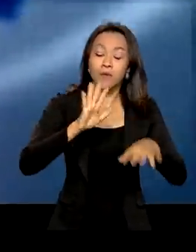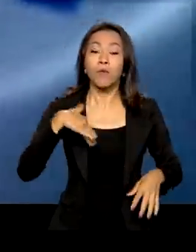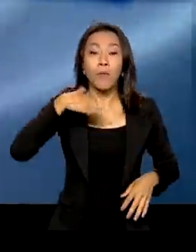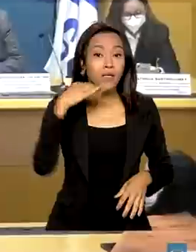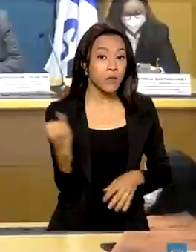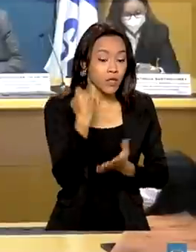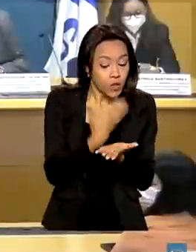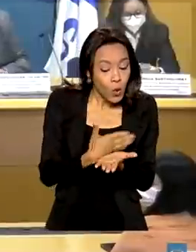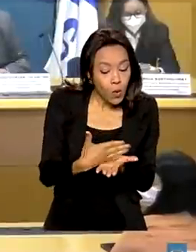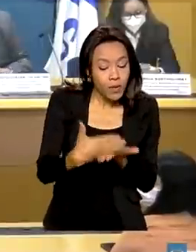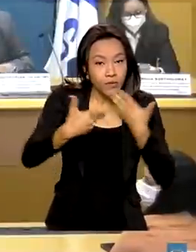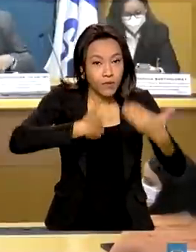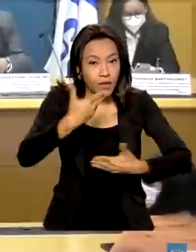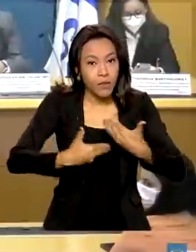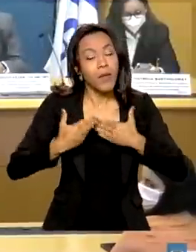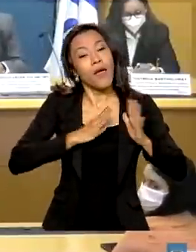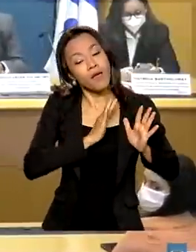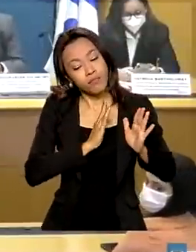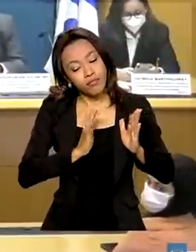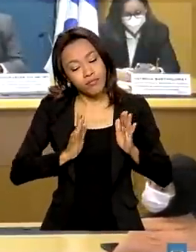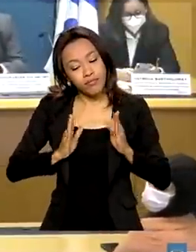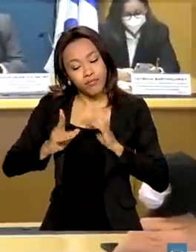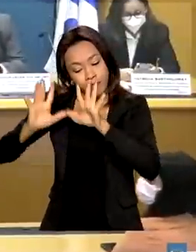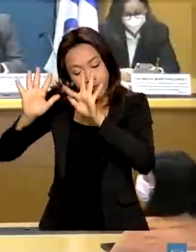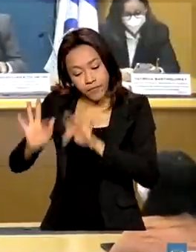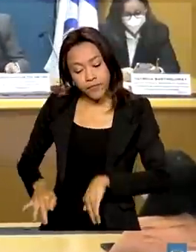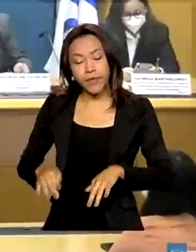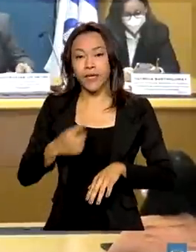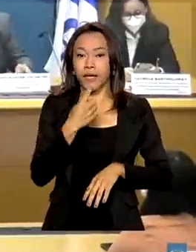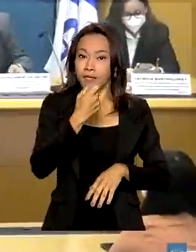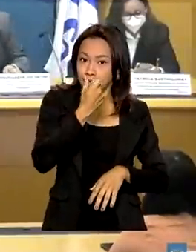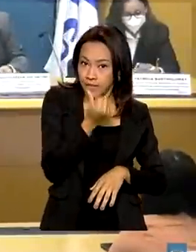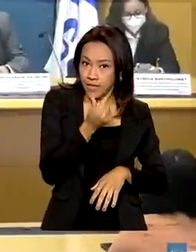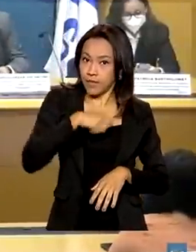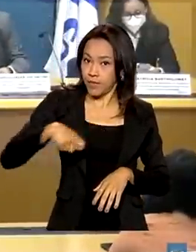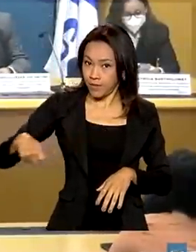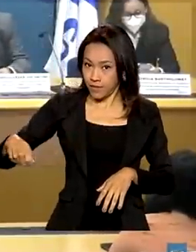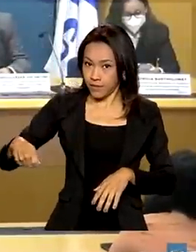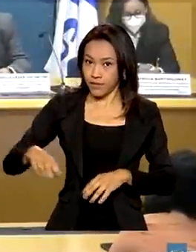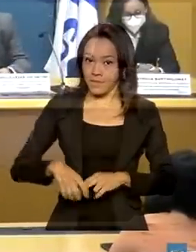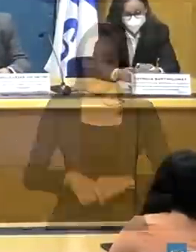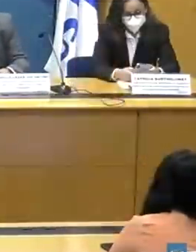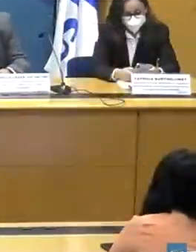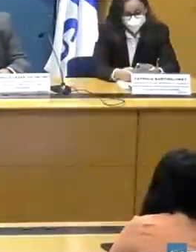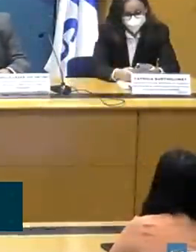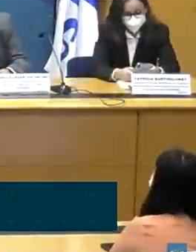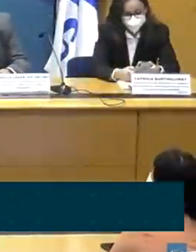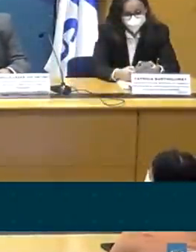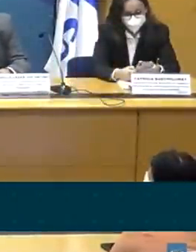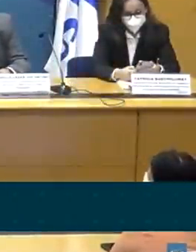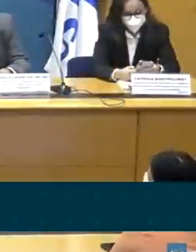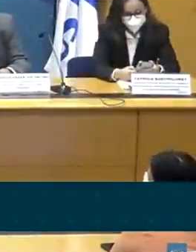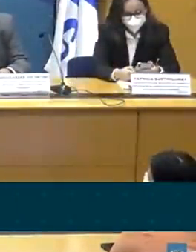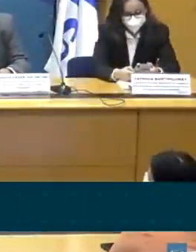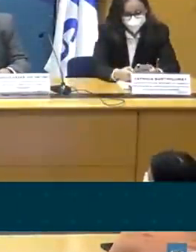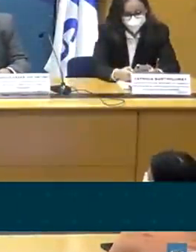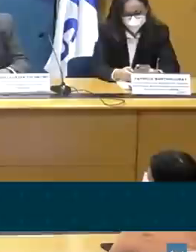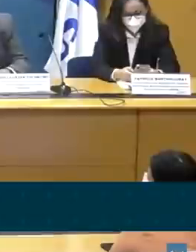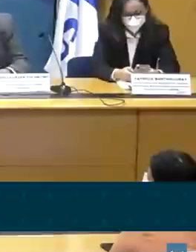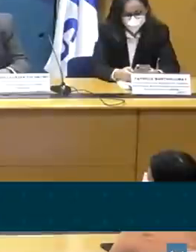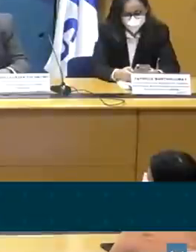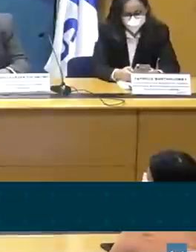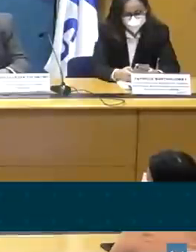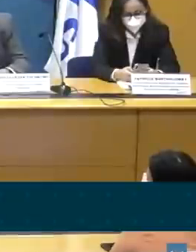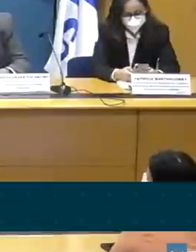tratamento é concluir o processo, que dura cerca de seis meses. Vamos lutar mesmo para que a gente consiga realmente,